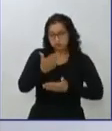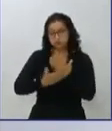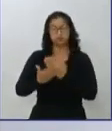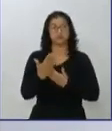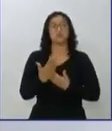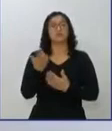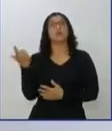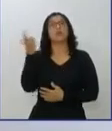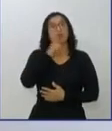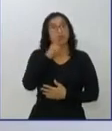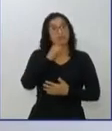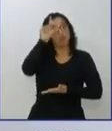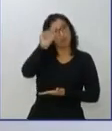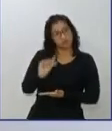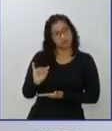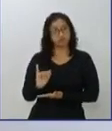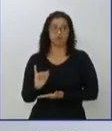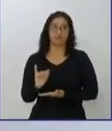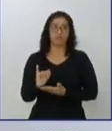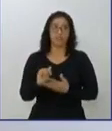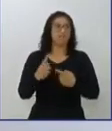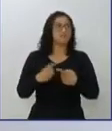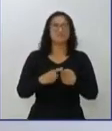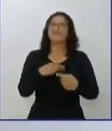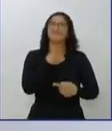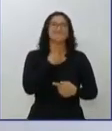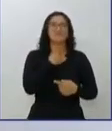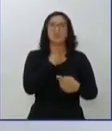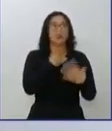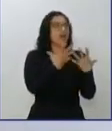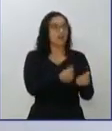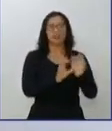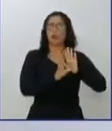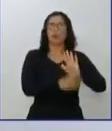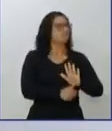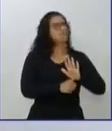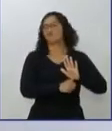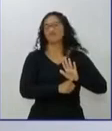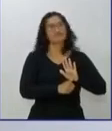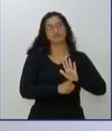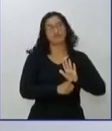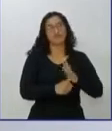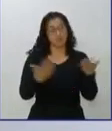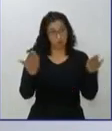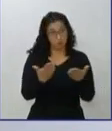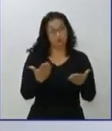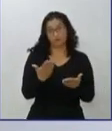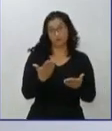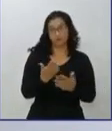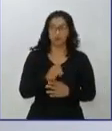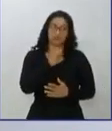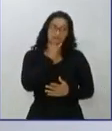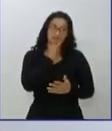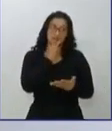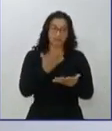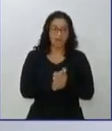por quê, Tatá? Porque nós não vamos deixar roubar. Nós iremos aplicar corretamente os recursos. É um absurdo hoje, por exemplo, o Estado